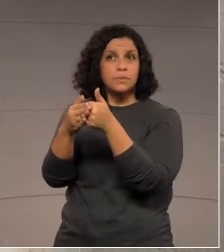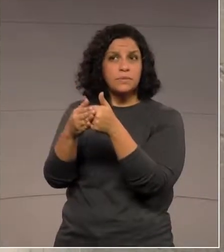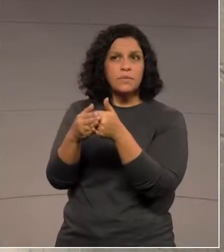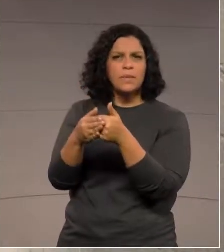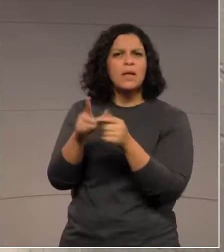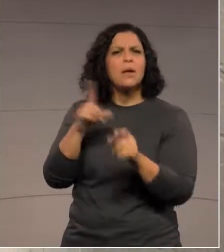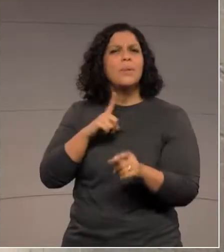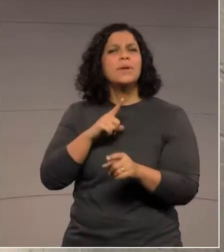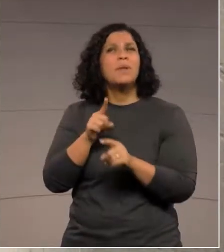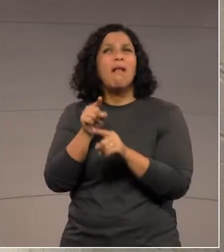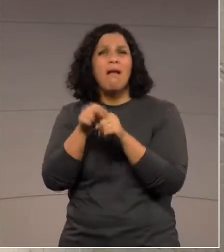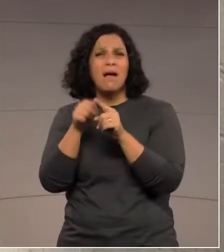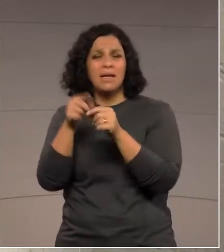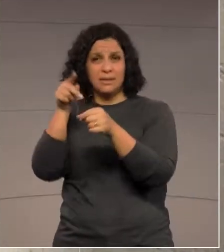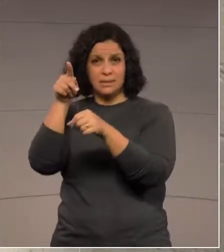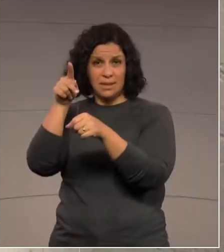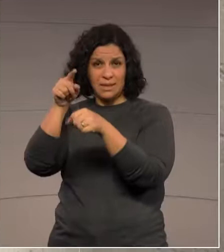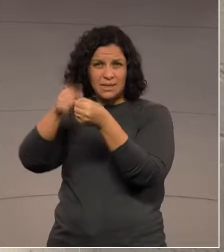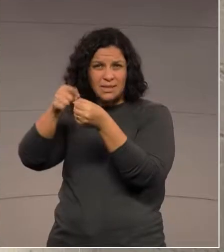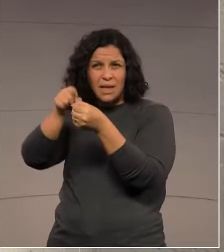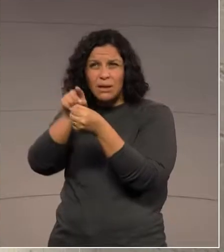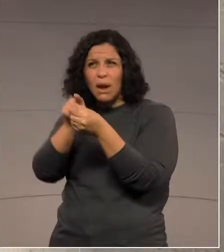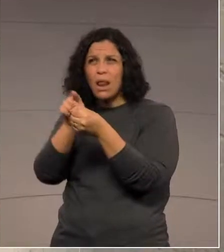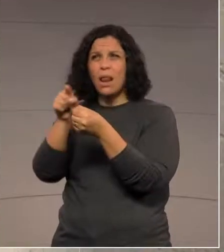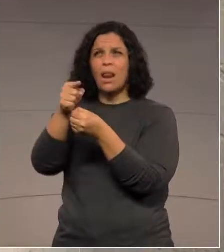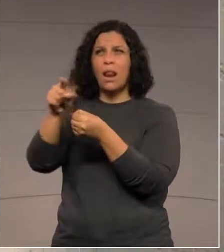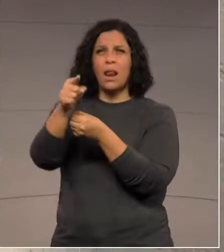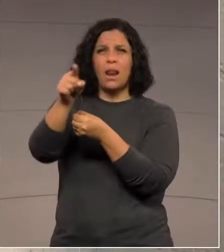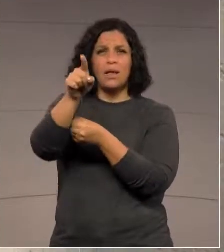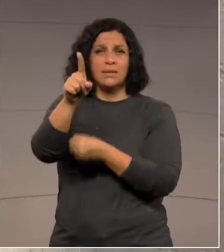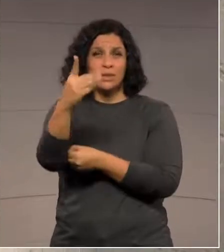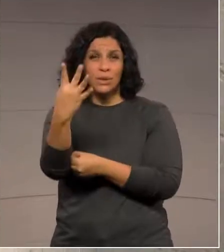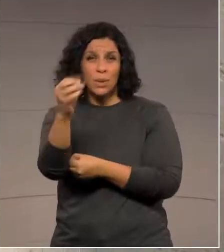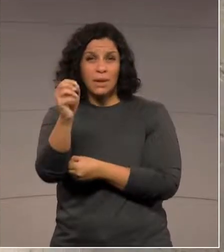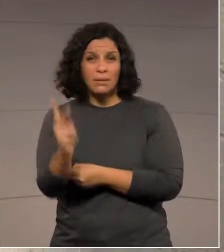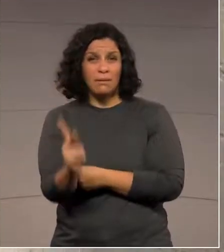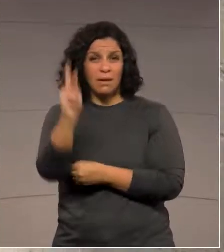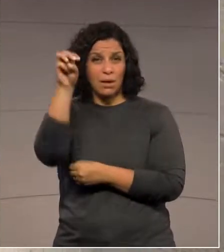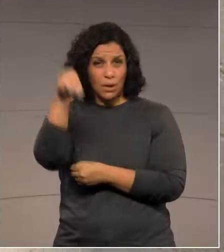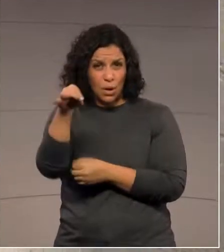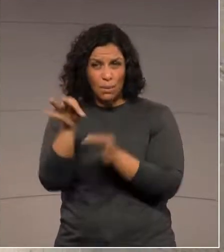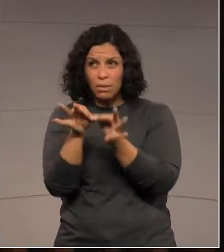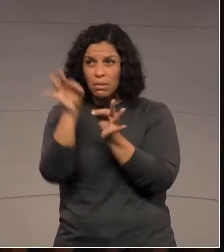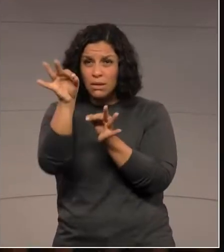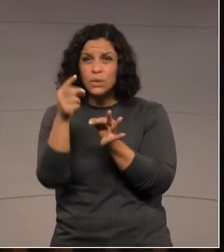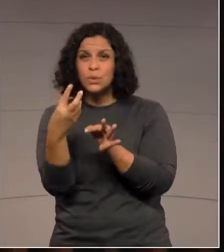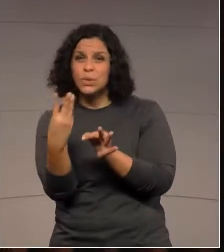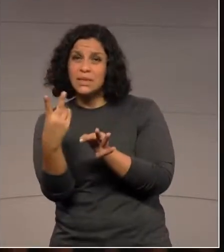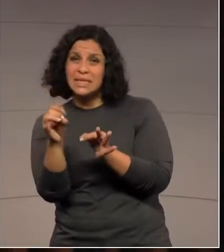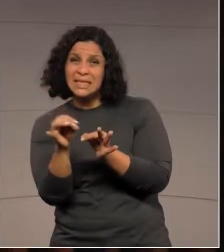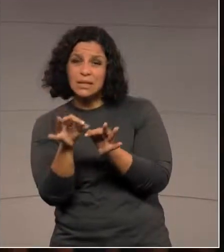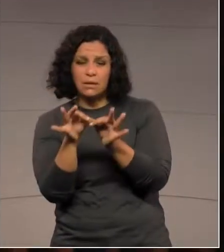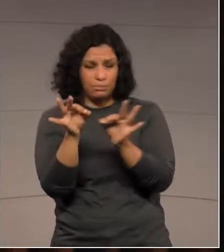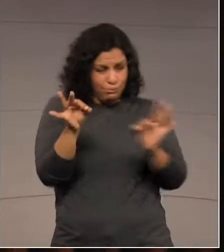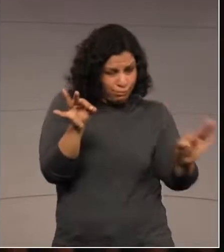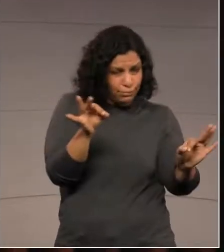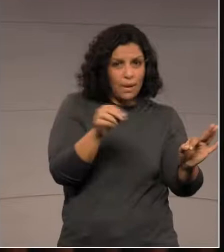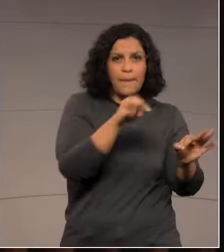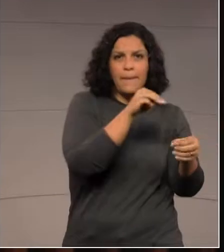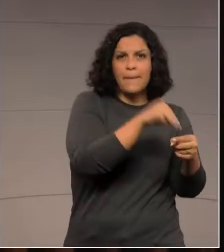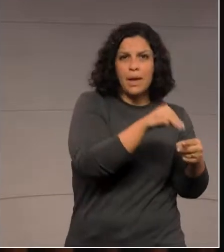como Querença do Norte, que está a 140 quilômetros de Paranavaí, deputado Rússim, a 230 quilômetros da cidade de Maringá.